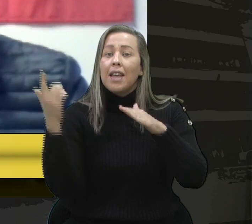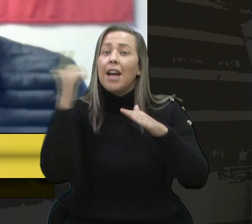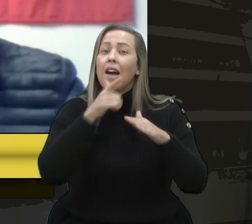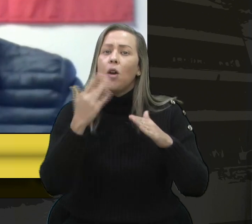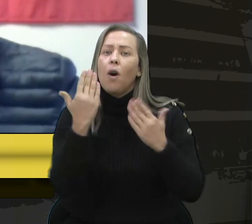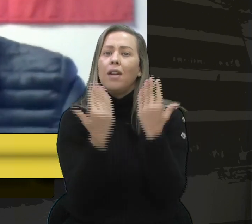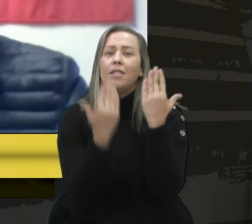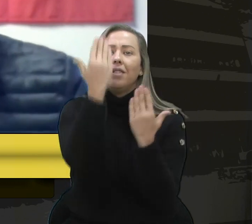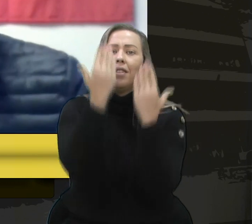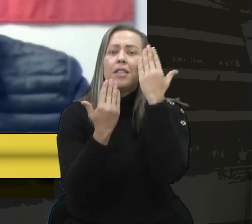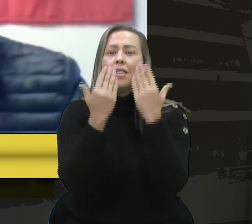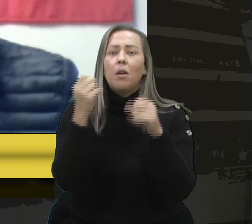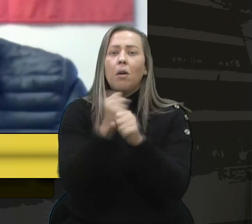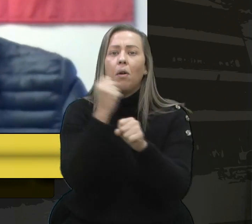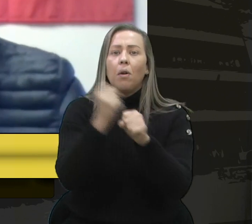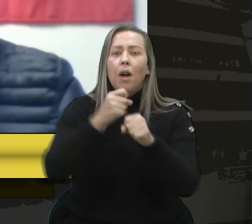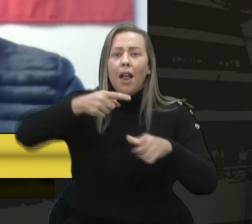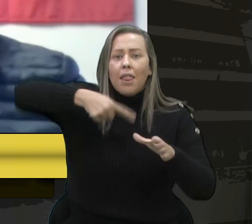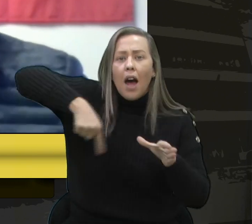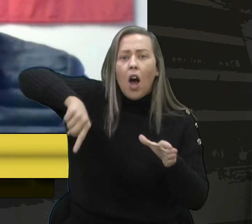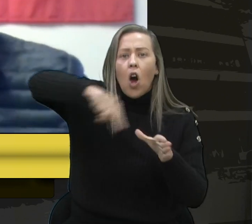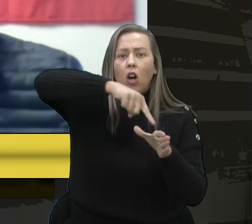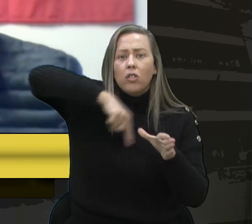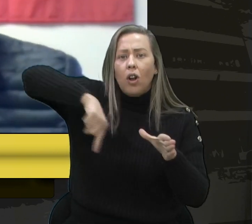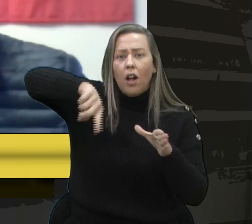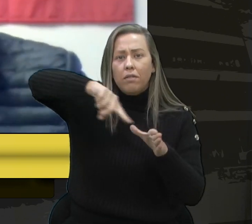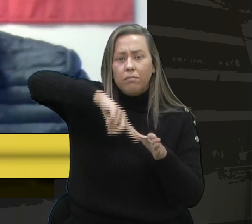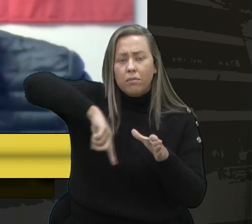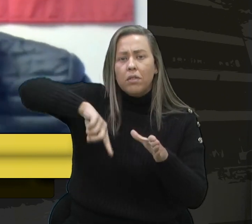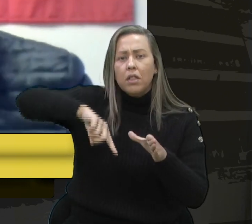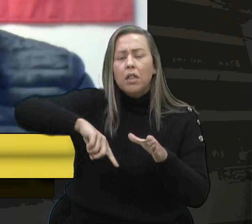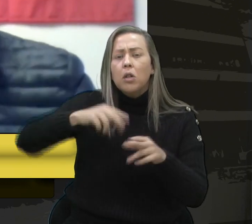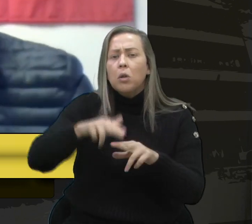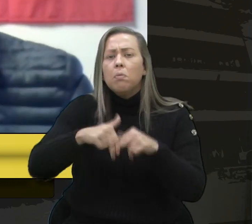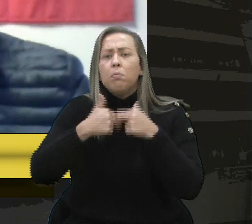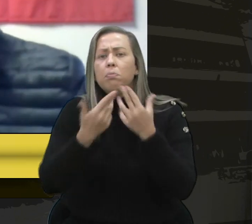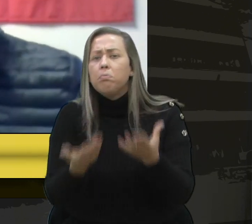licitação da construção da rótula e que, por fim,